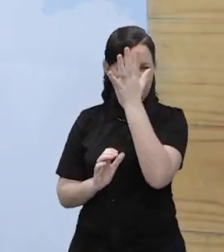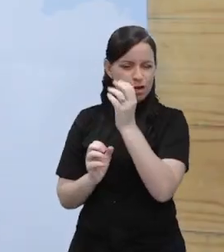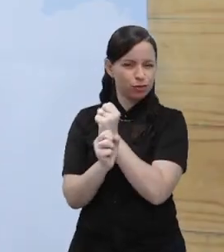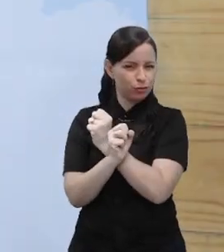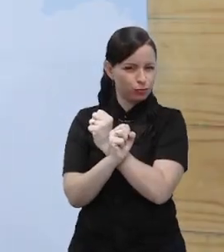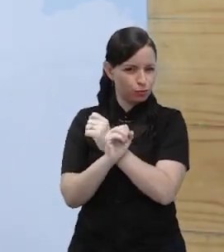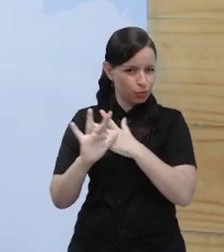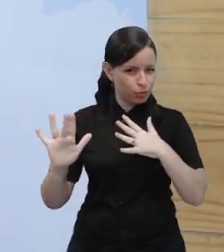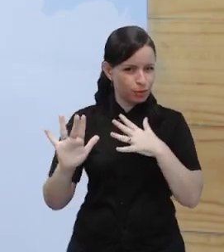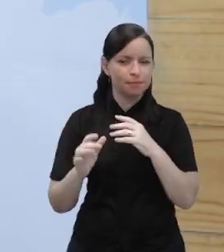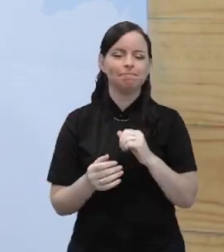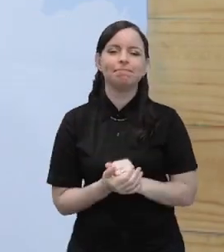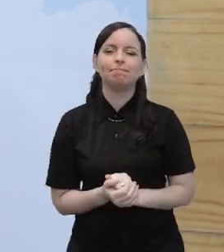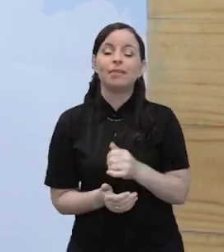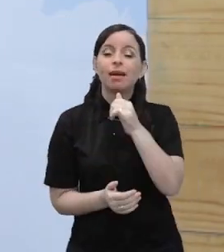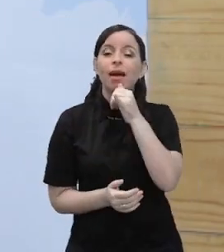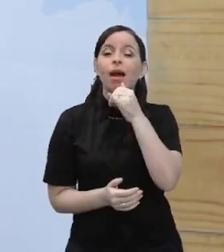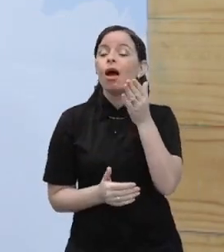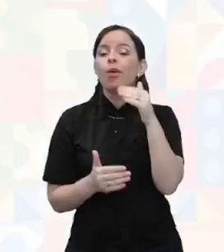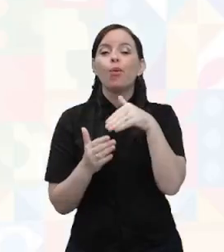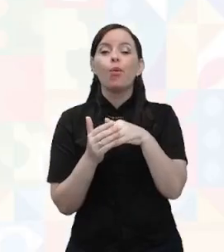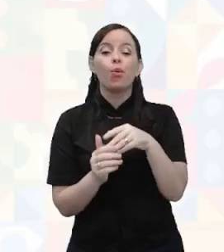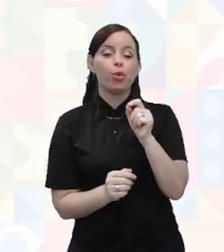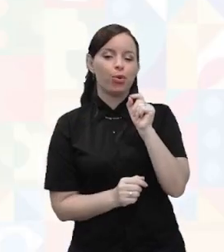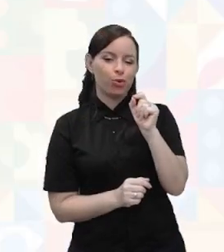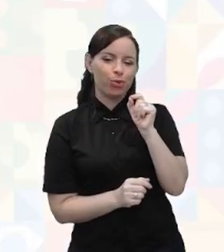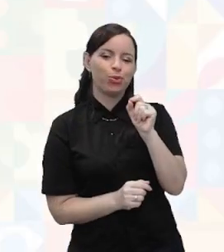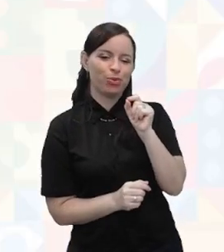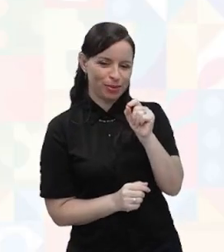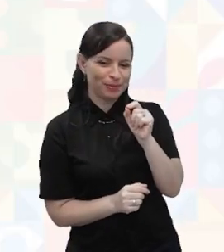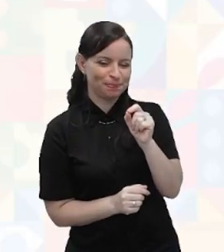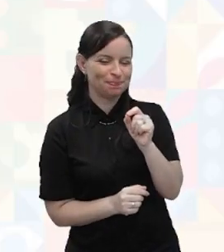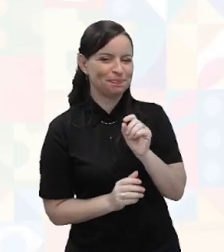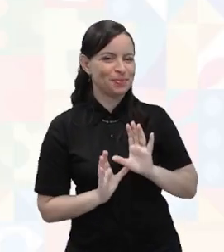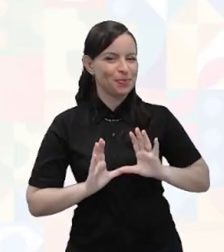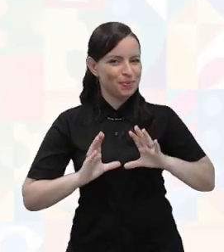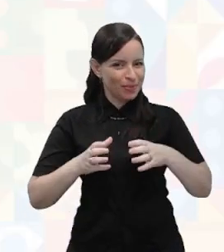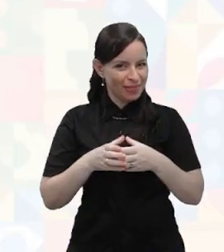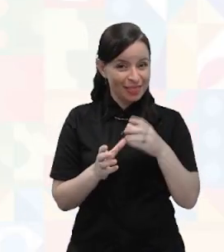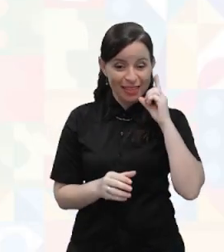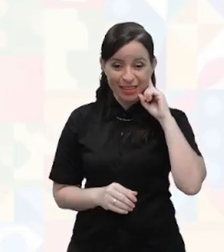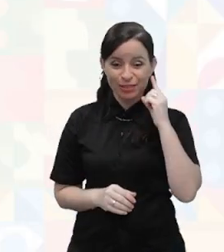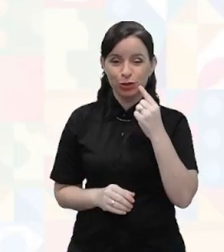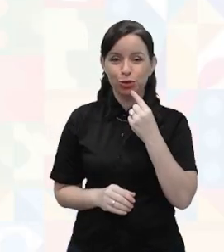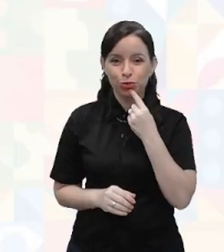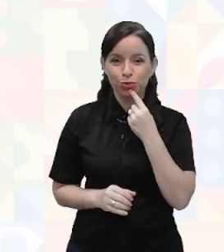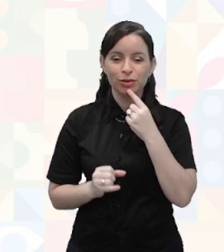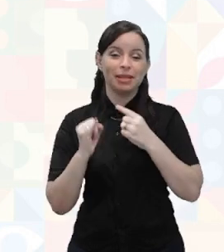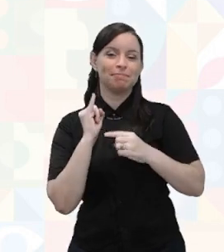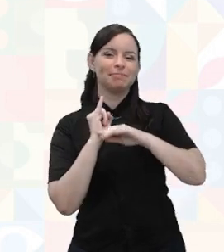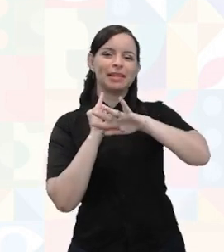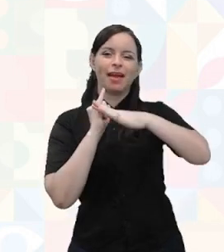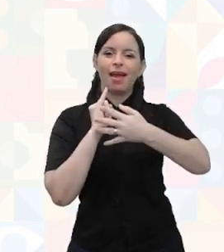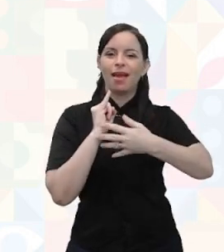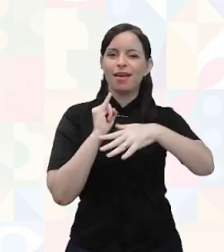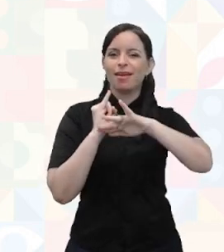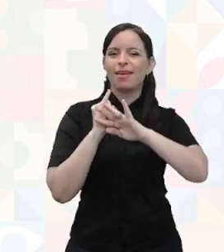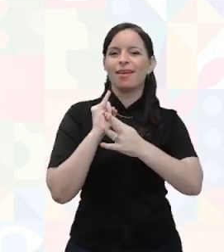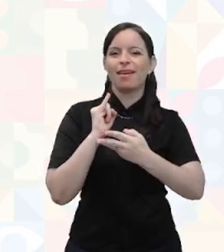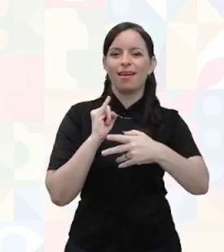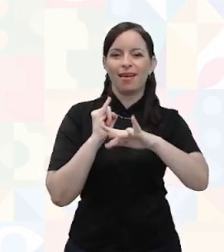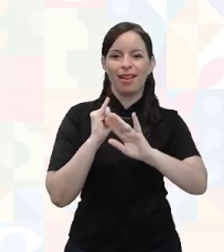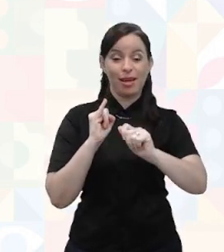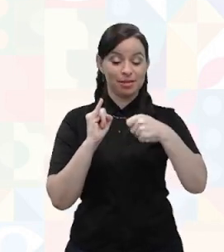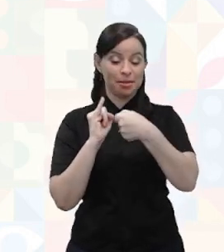E como último exemplo, nós temos desse slide, viu? A comunidade surda de ilhas, beleza? De ilhas,